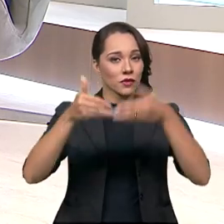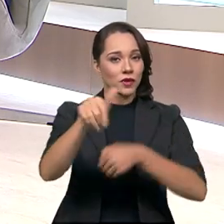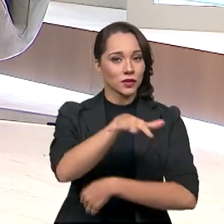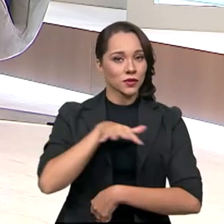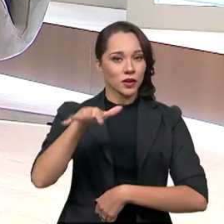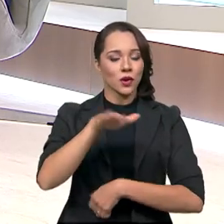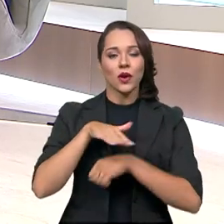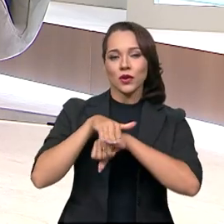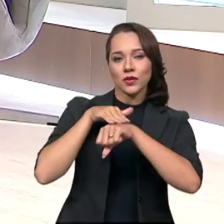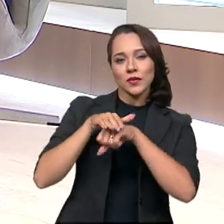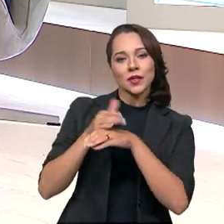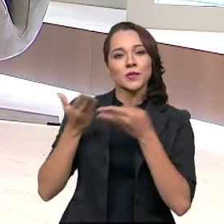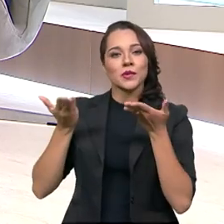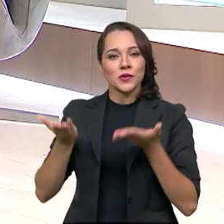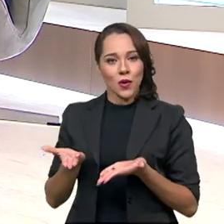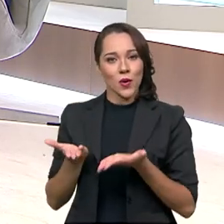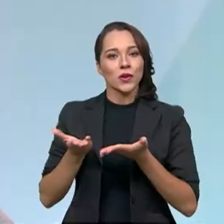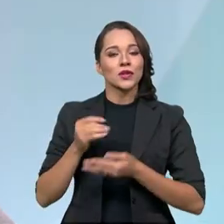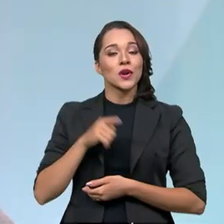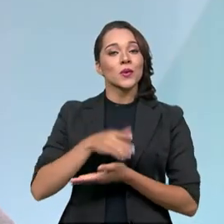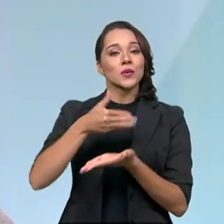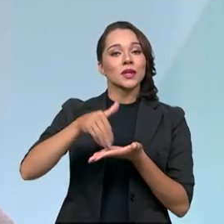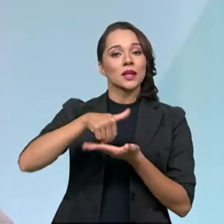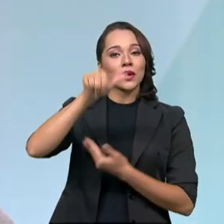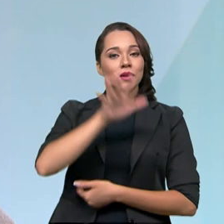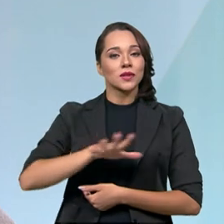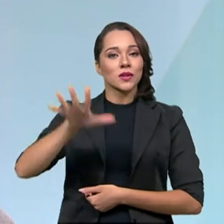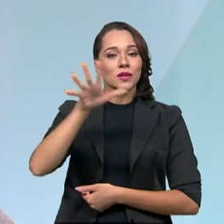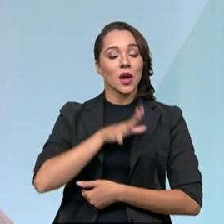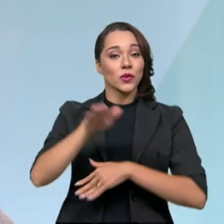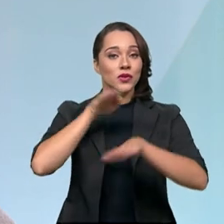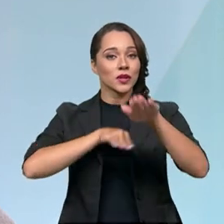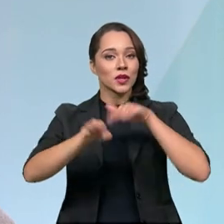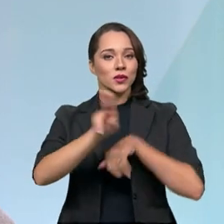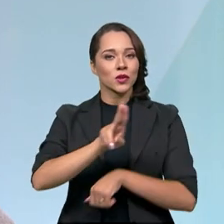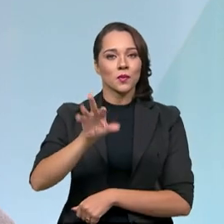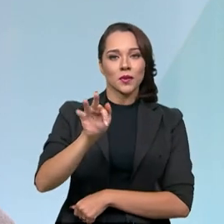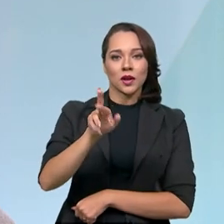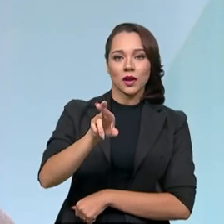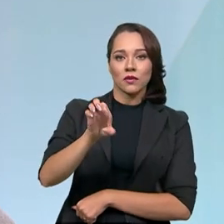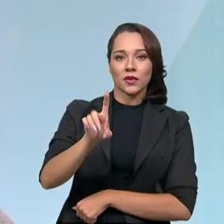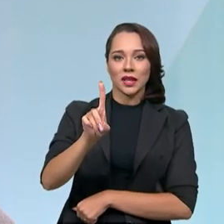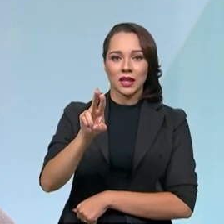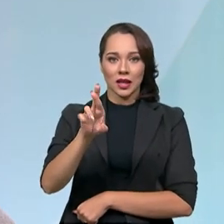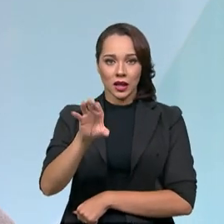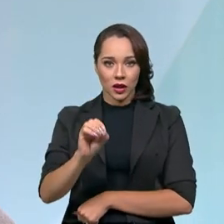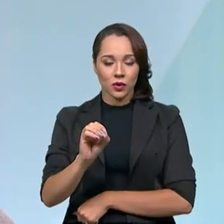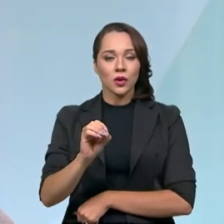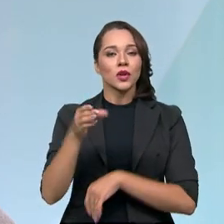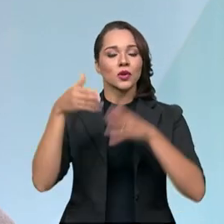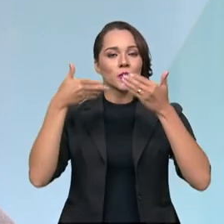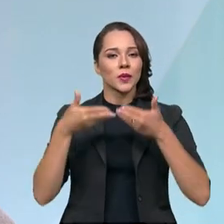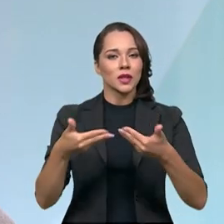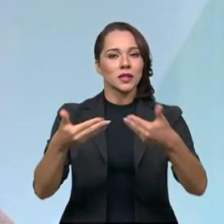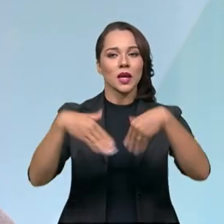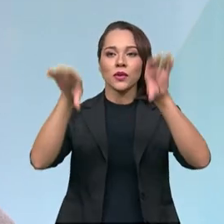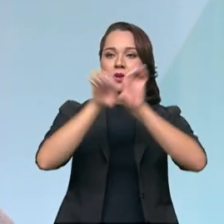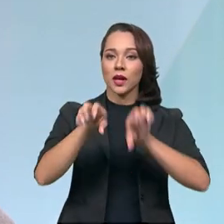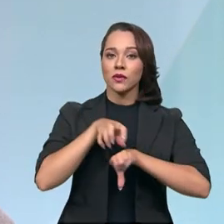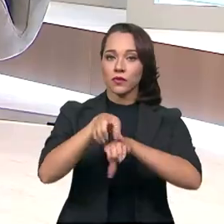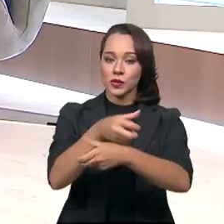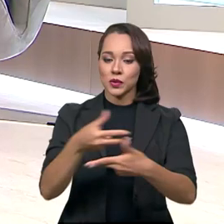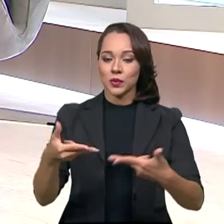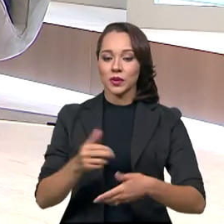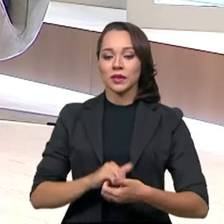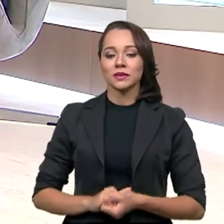setor, nós conversamos hoje com o secretário nacional de trânsito, Frederico Carneiro, do Ministério da Infraestrutura.